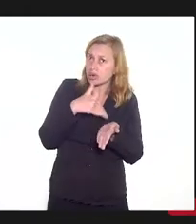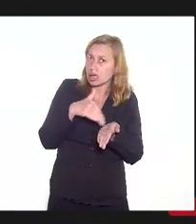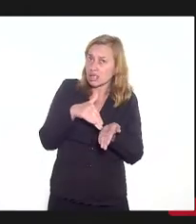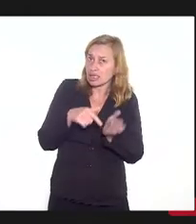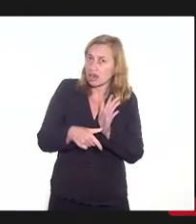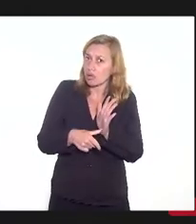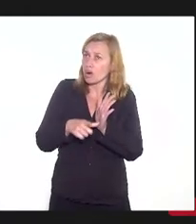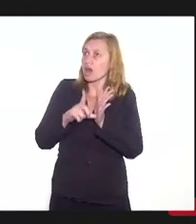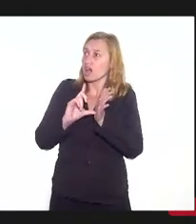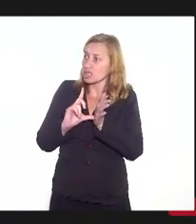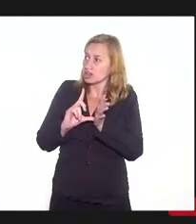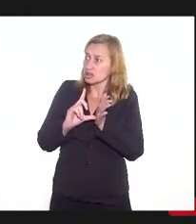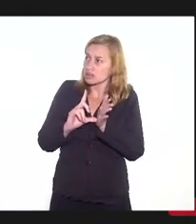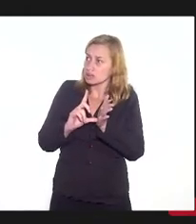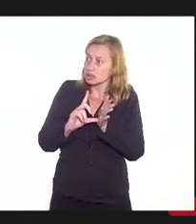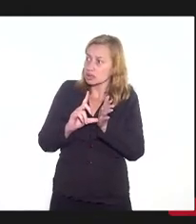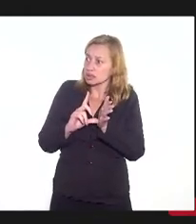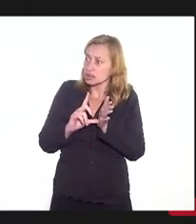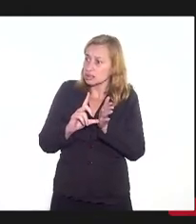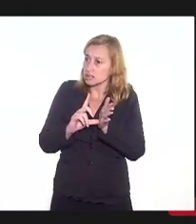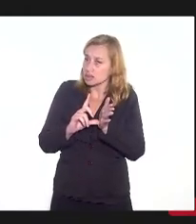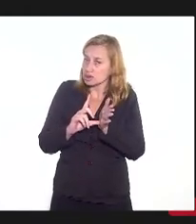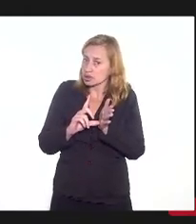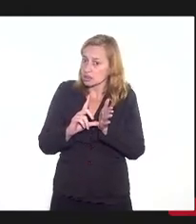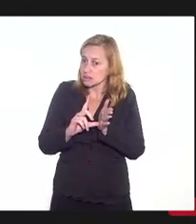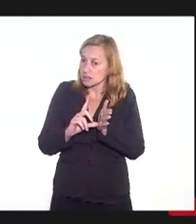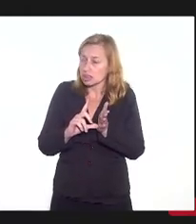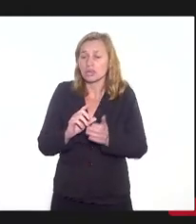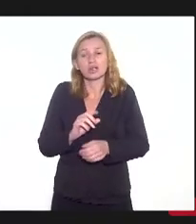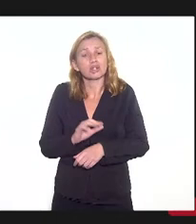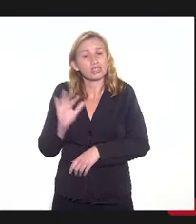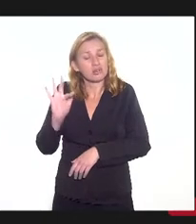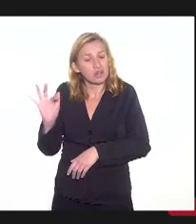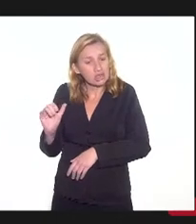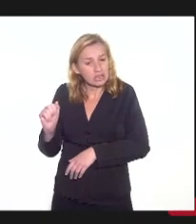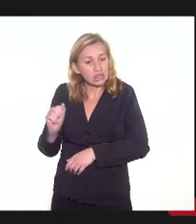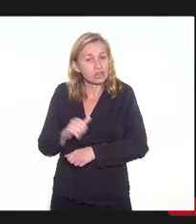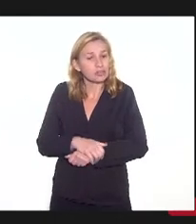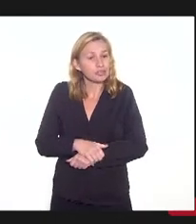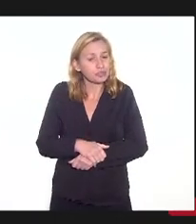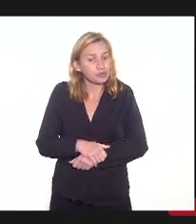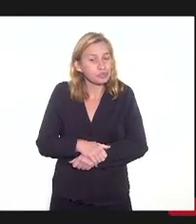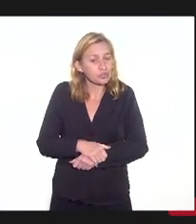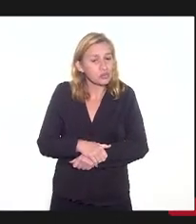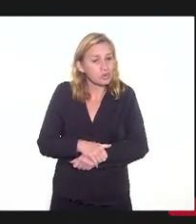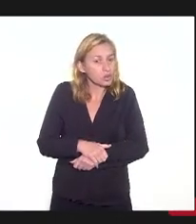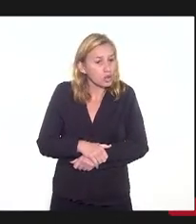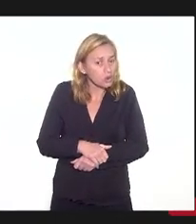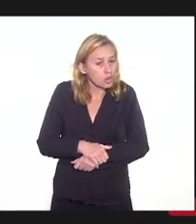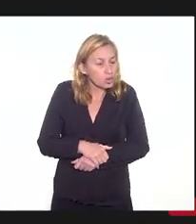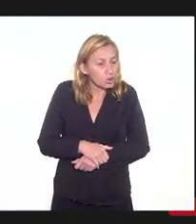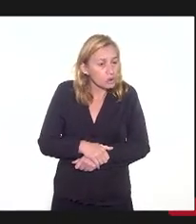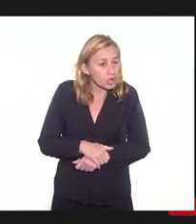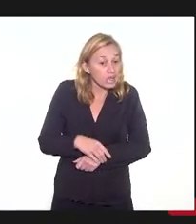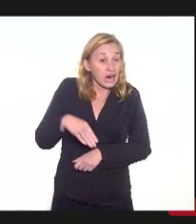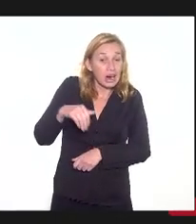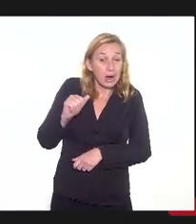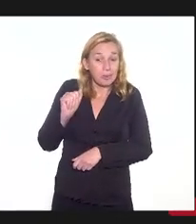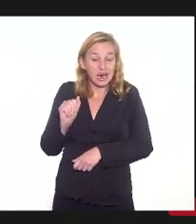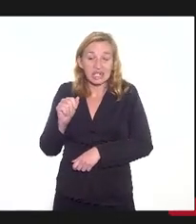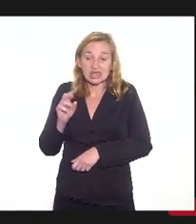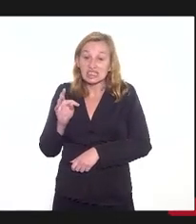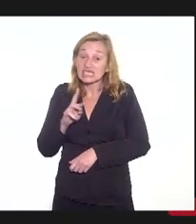anterior, o Mercei, e alguns técnicos da Fazenda, para que a matriz insumo